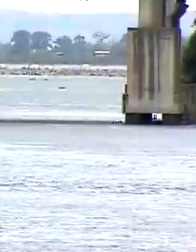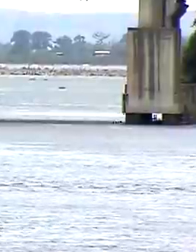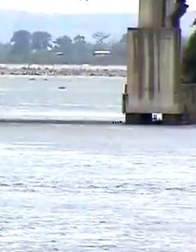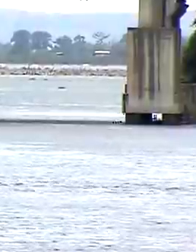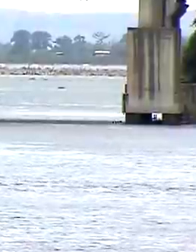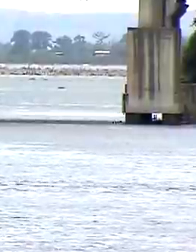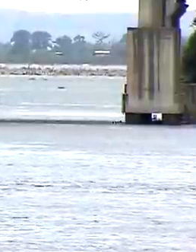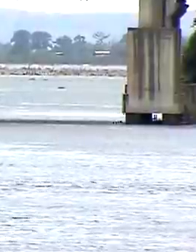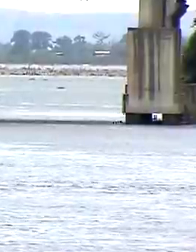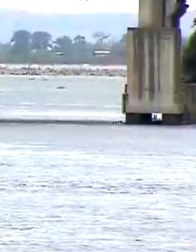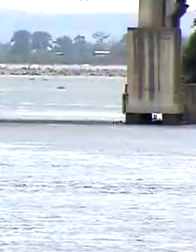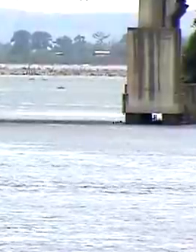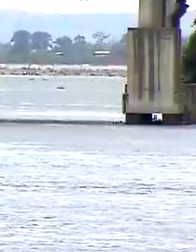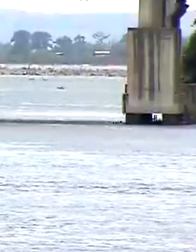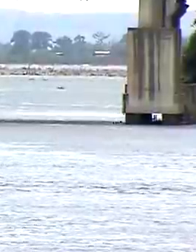Transcrição Transcrição Quintena Coelho